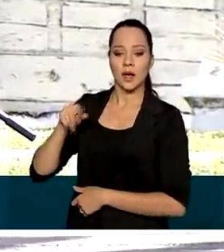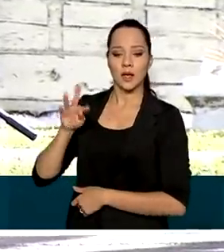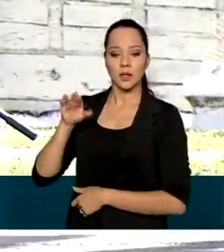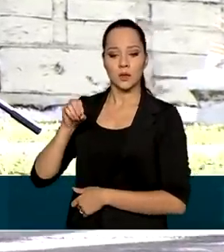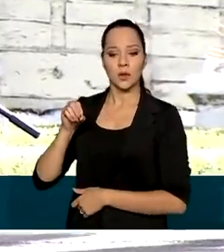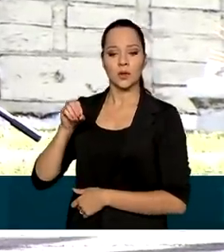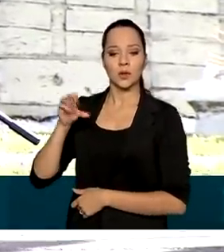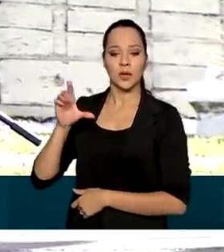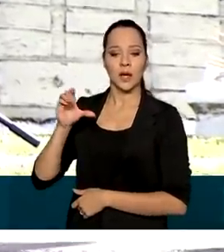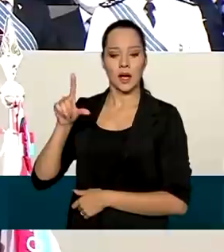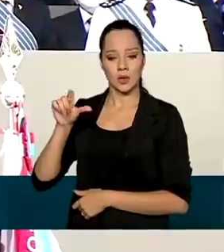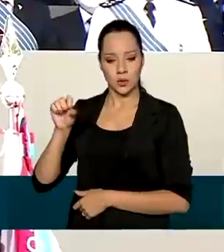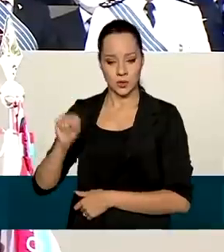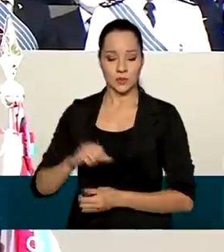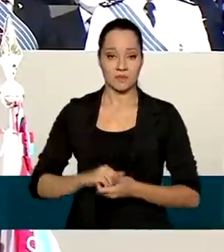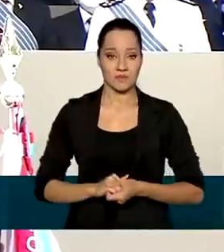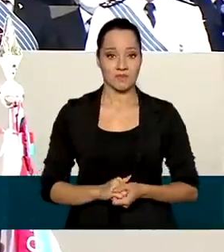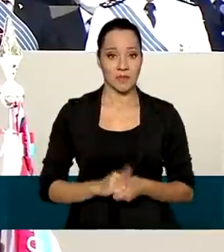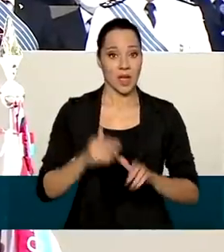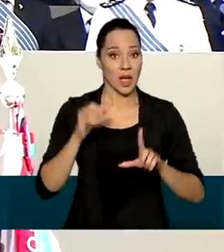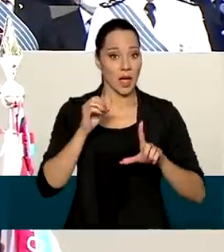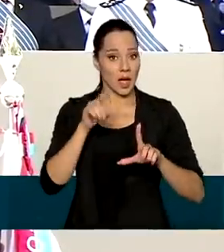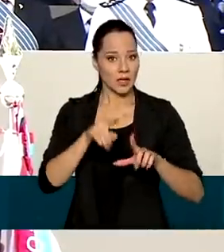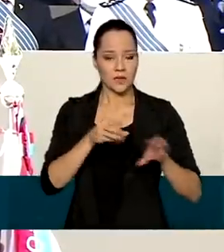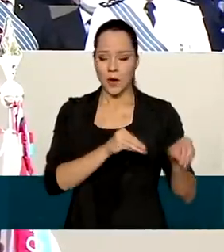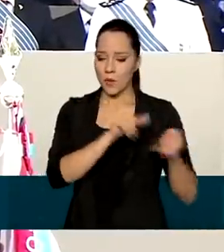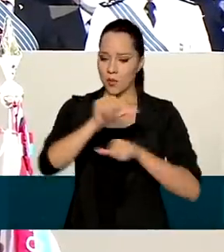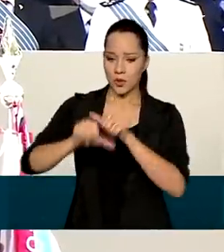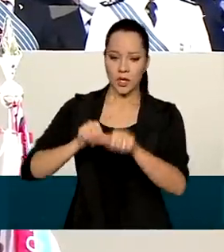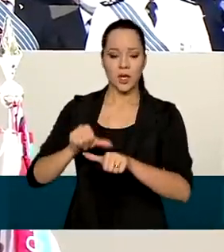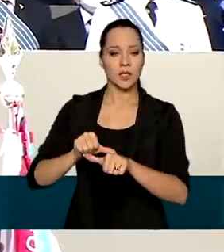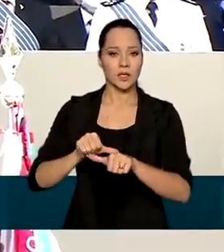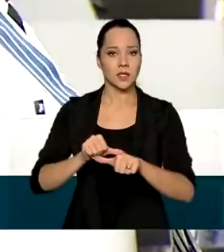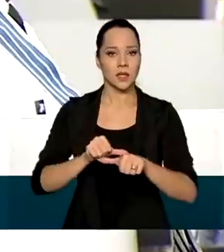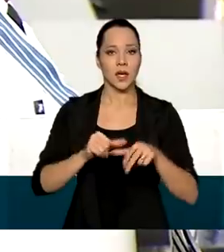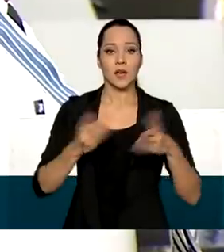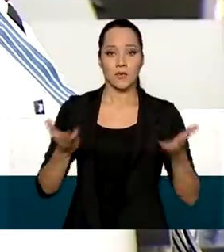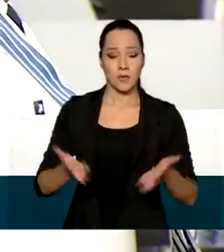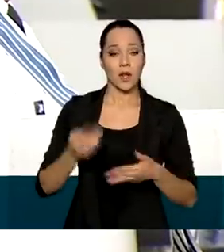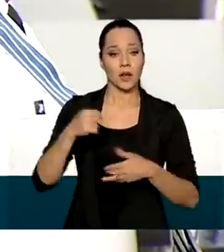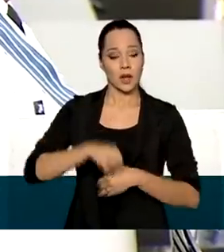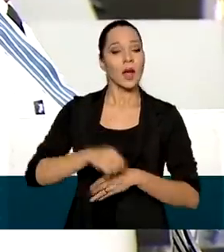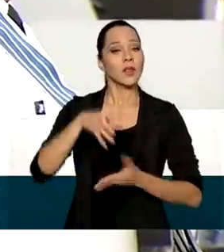Carlos Moretti Bermudes. A transmissão de cargo foi na base aérea de Brasília.